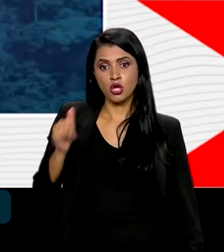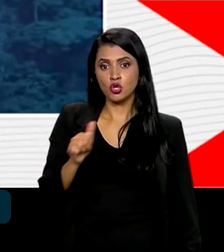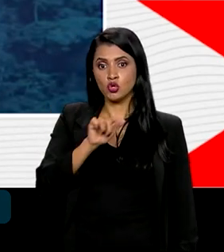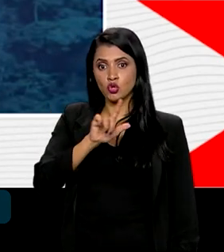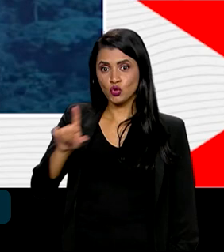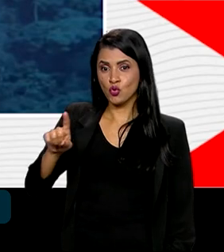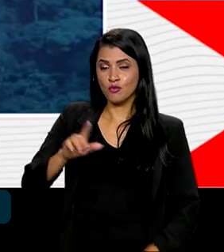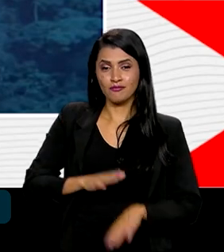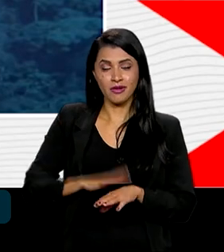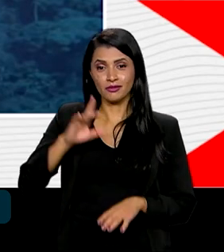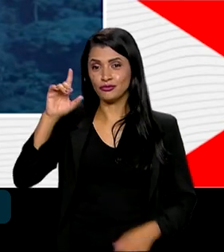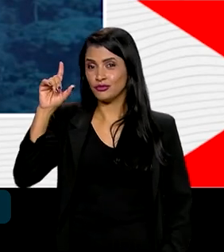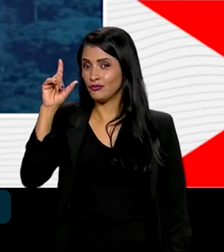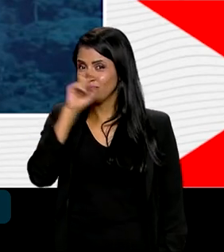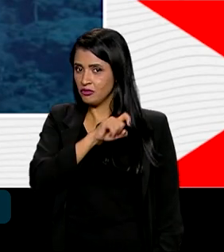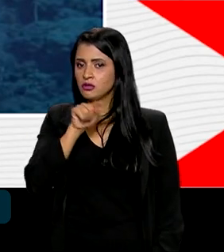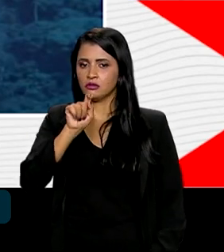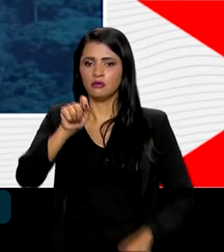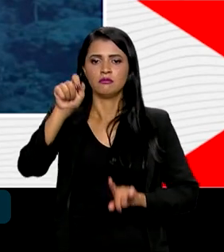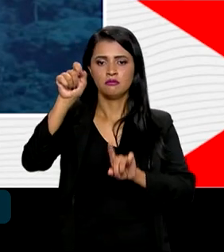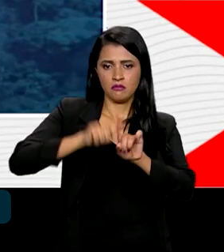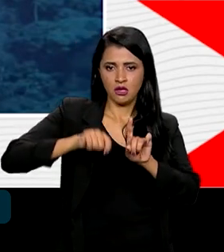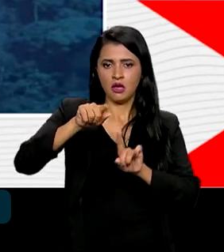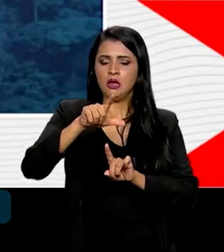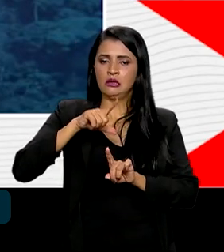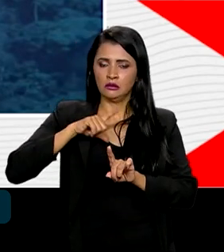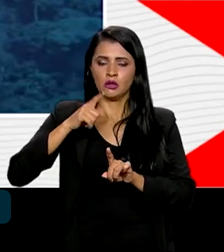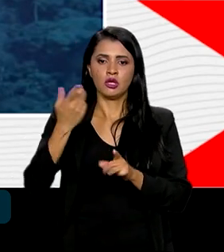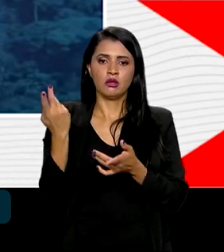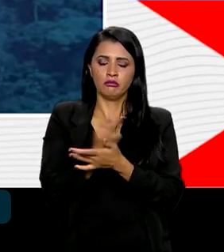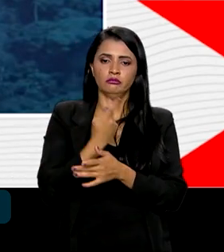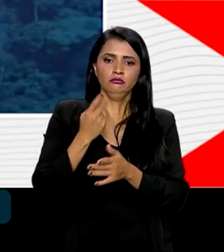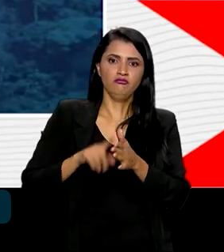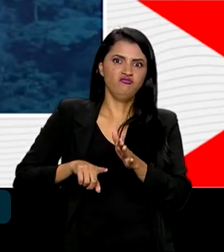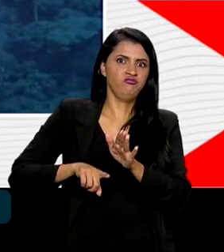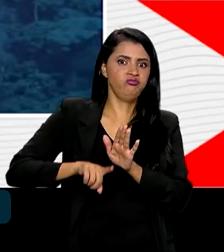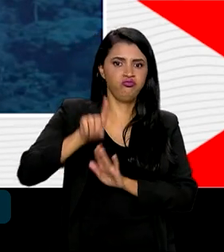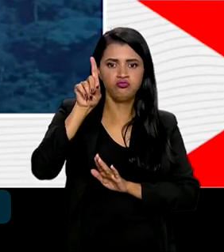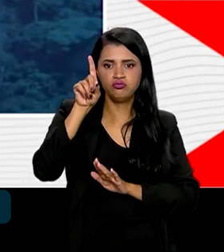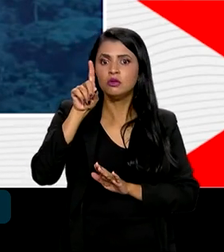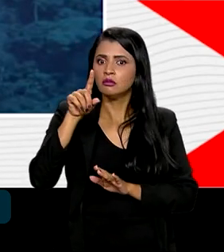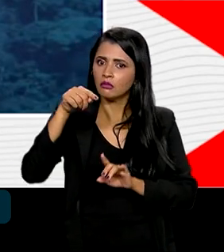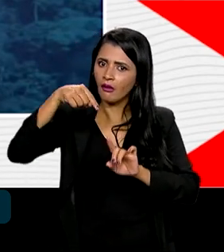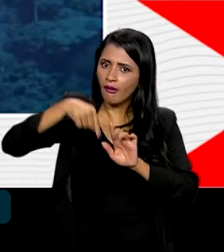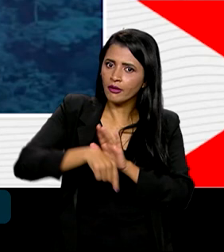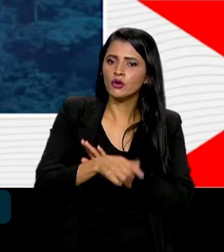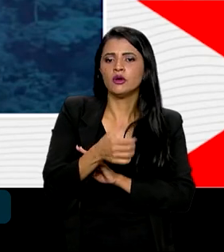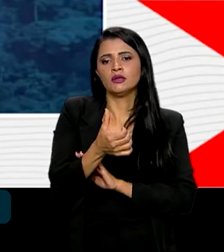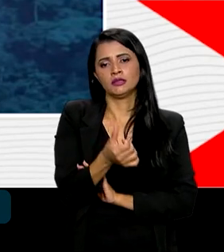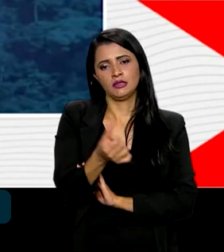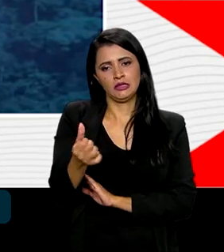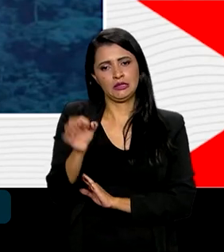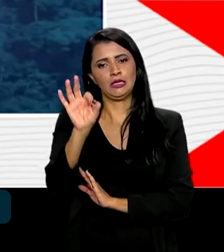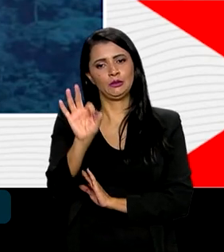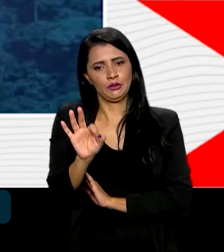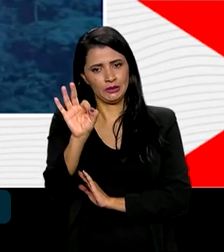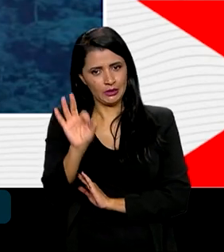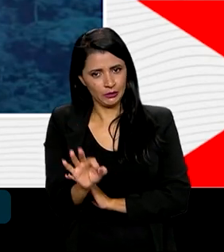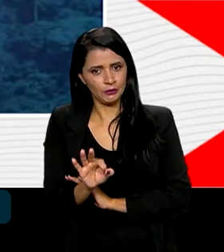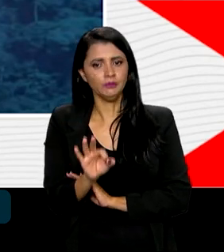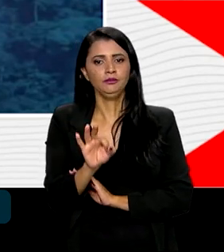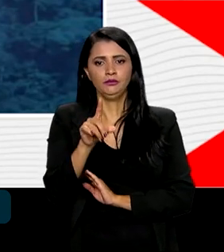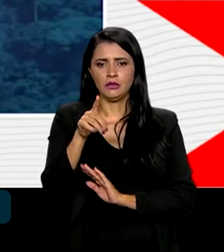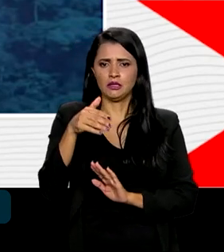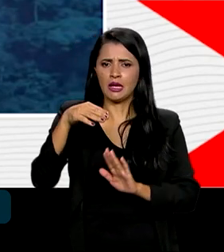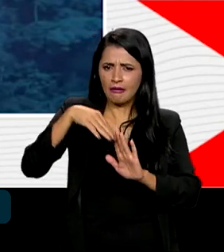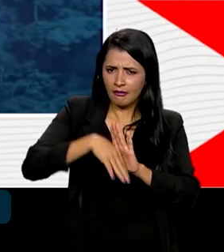mais difíceis, que temos um pico de desmatamento, a queda foi de 66% e uma queda